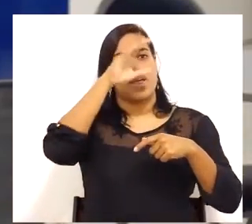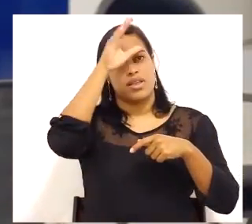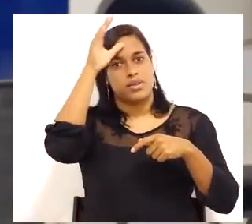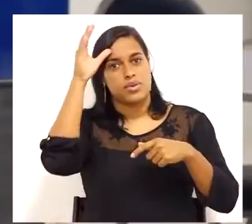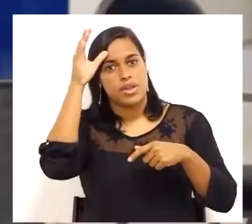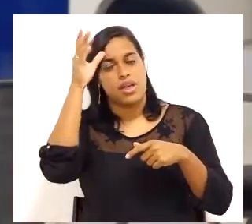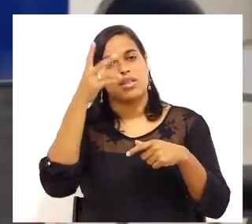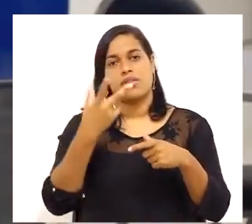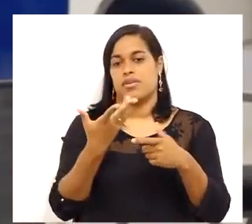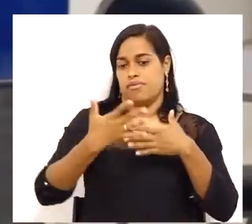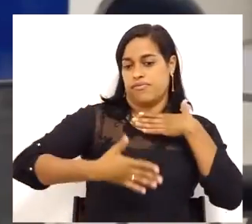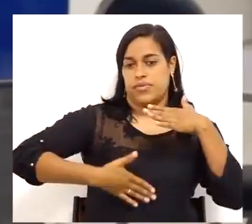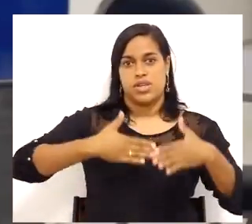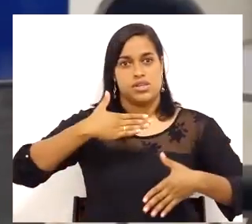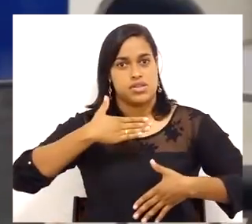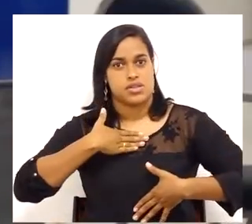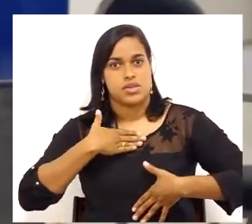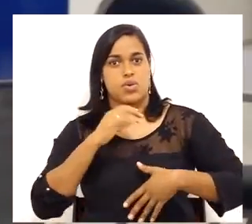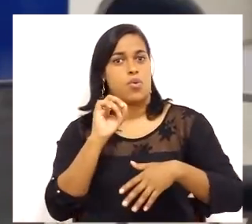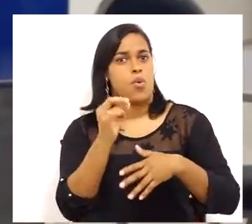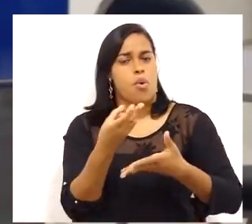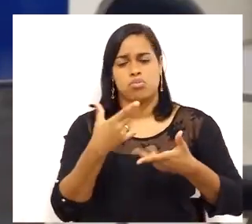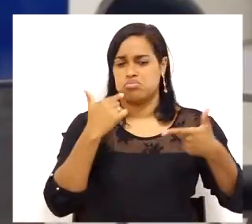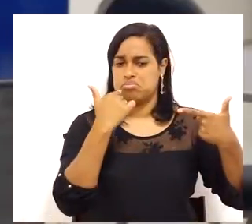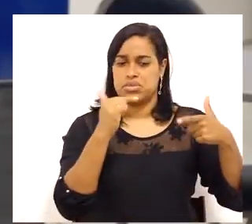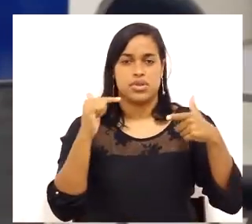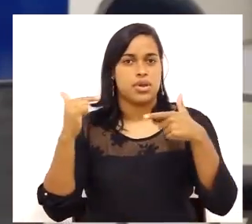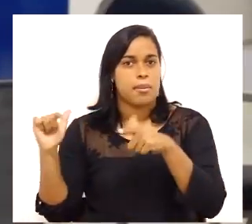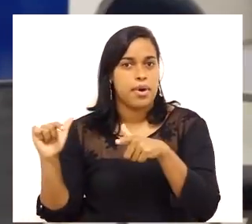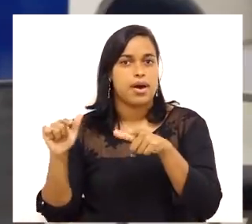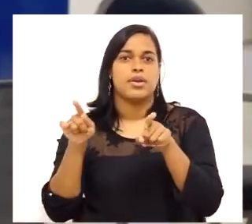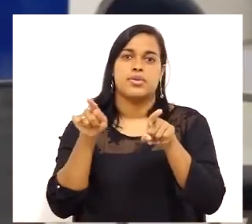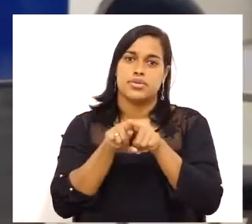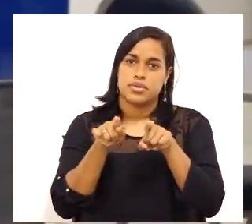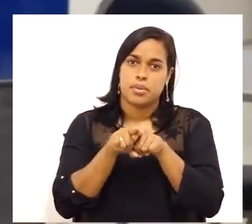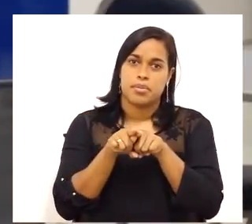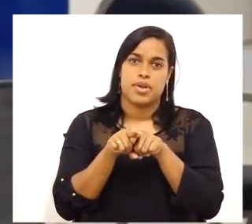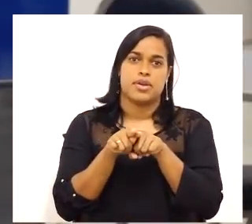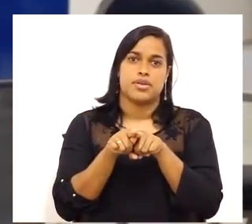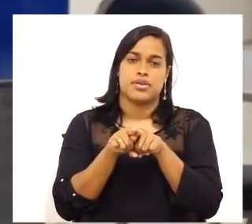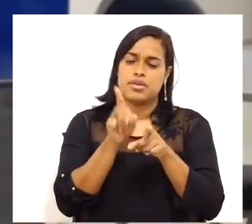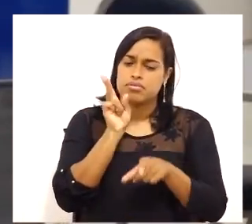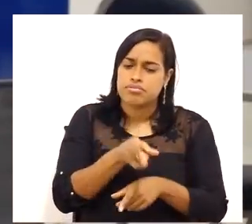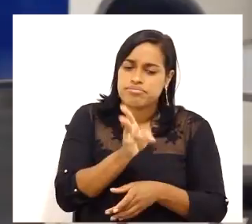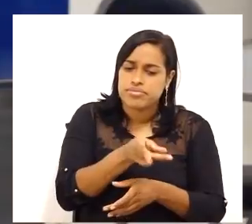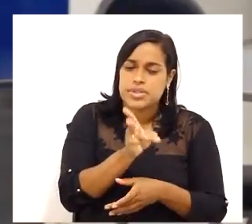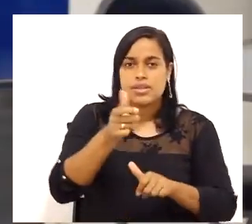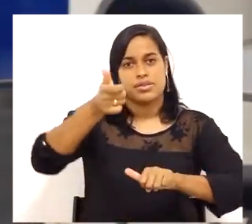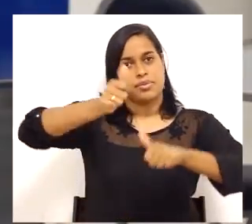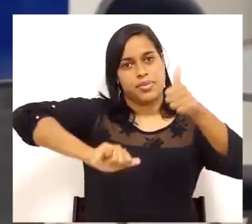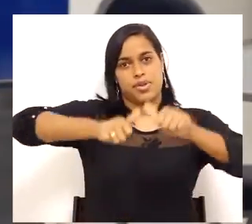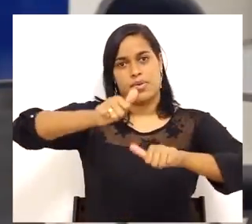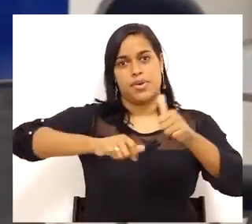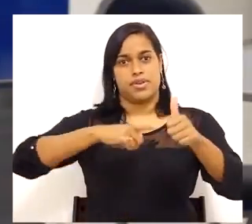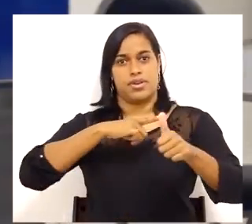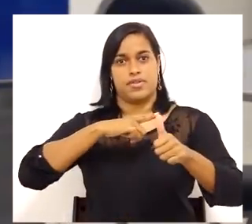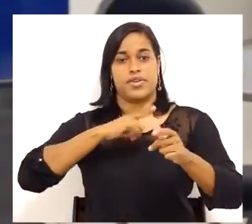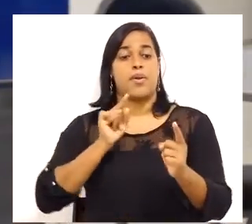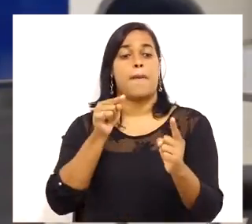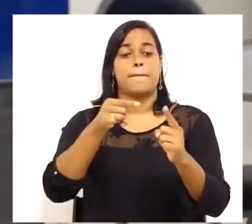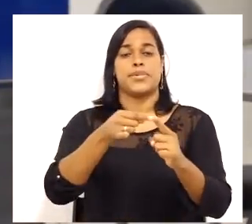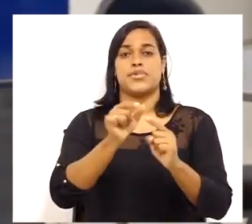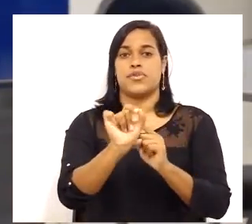físico, tangível, ou para um serviço, que nós chamamos de produtos intangíveis, a qualidade vai ter como objetivo